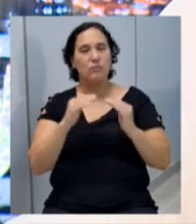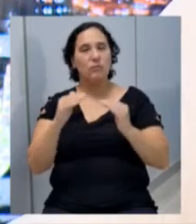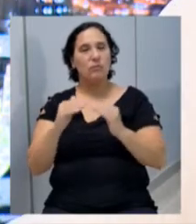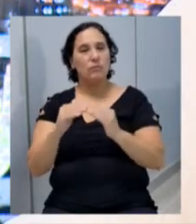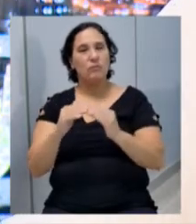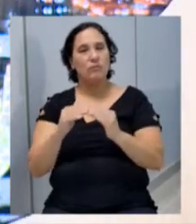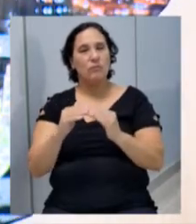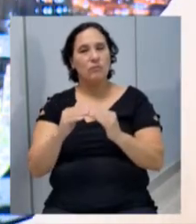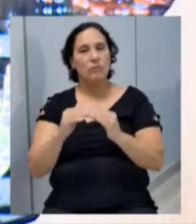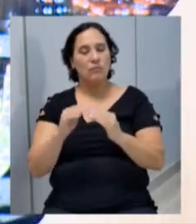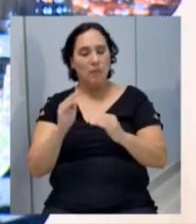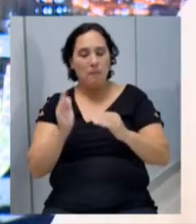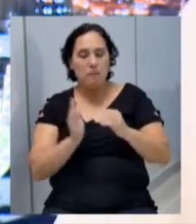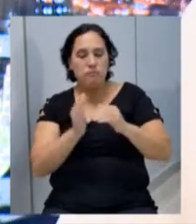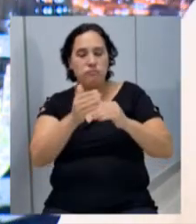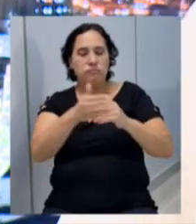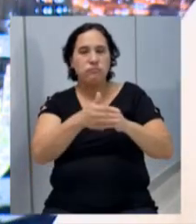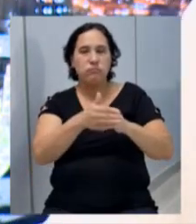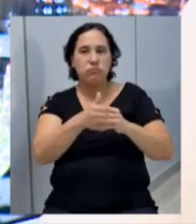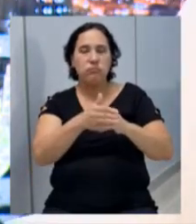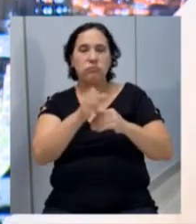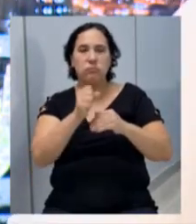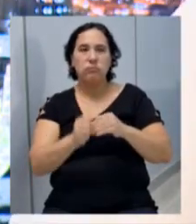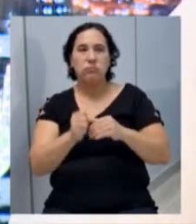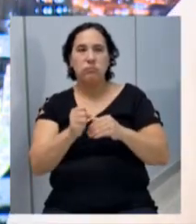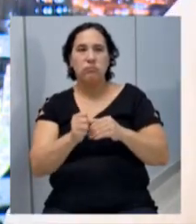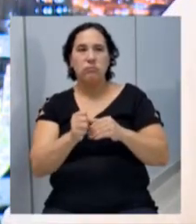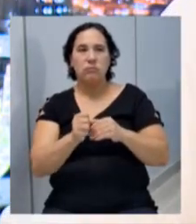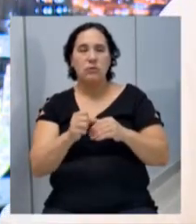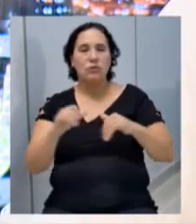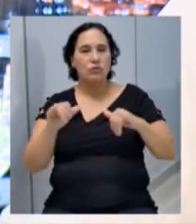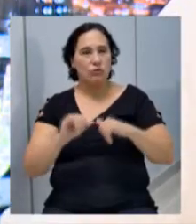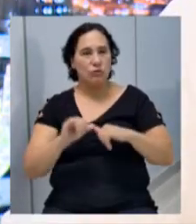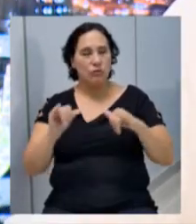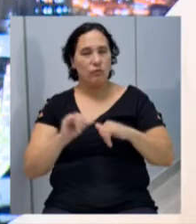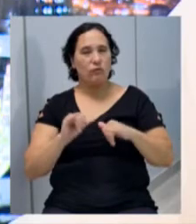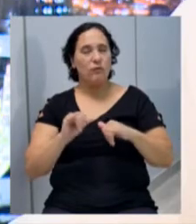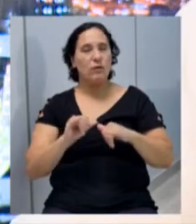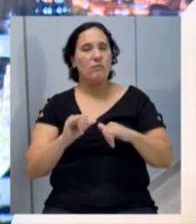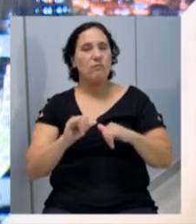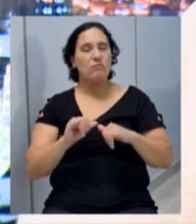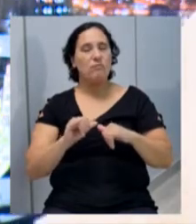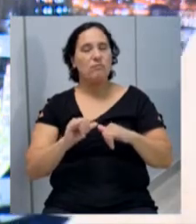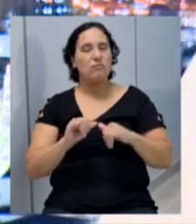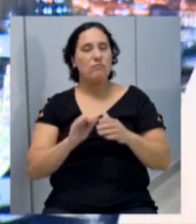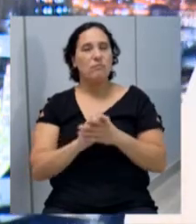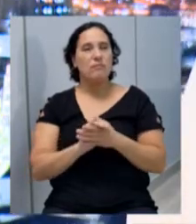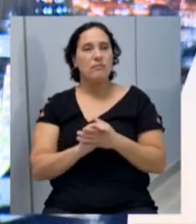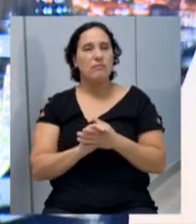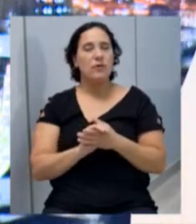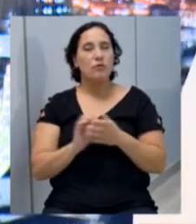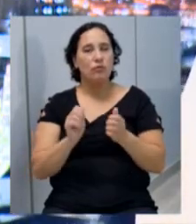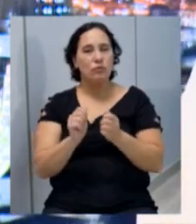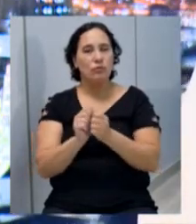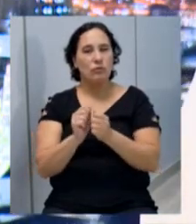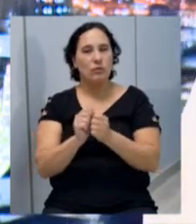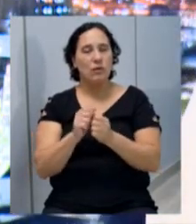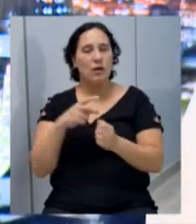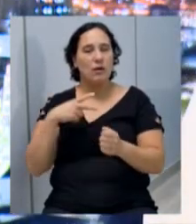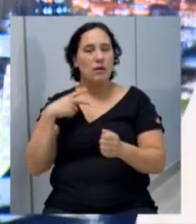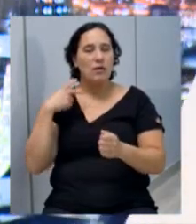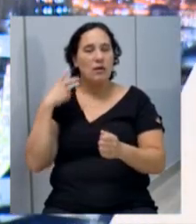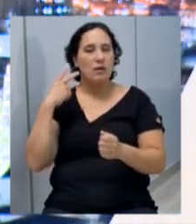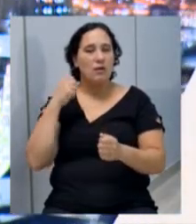que trancarem as ruas poderão sofrer penalidades e, juntamente com a vereadora